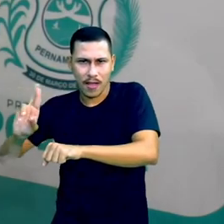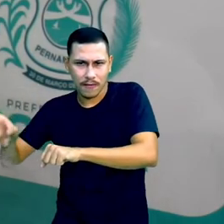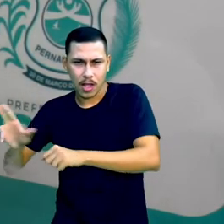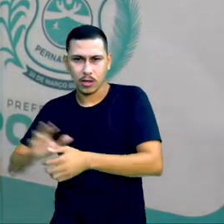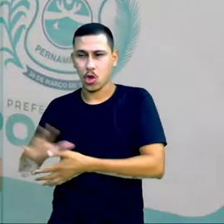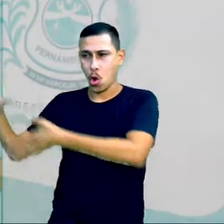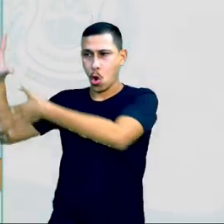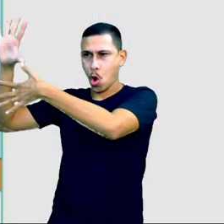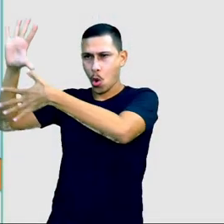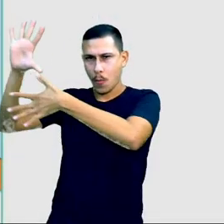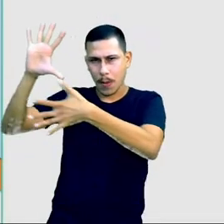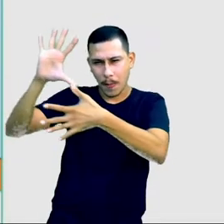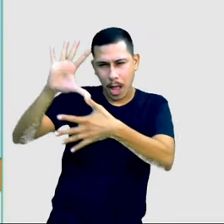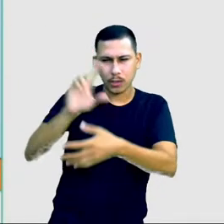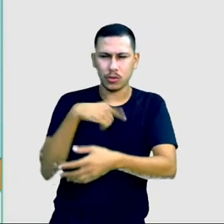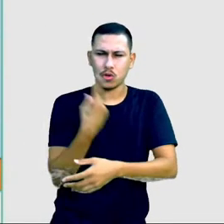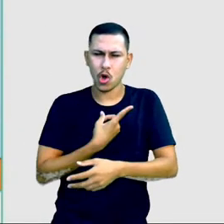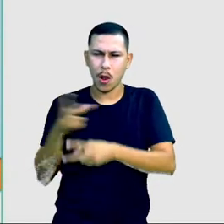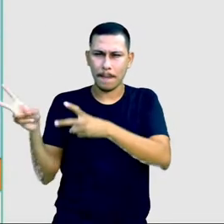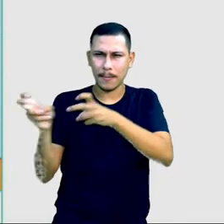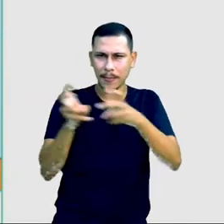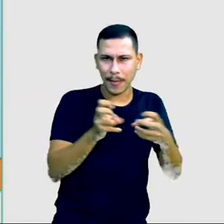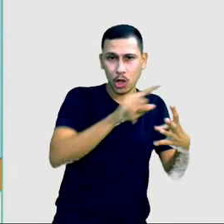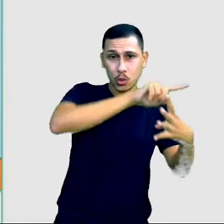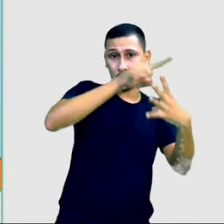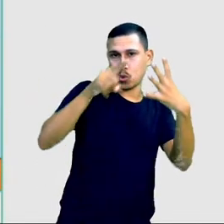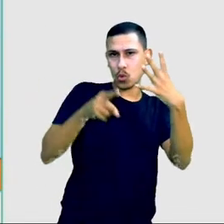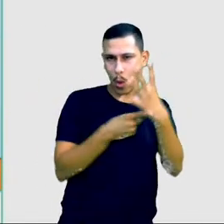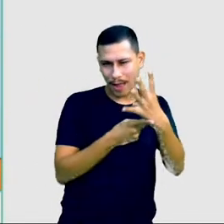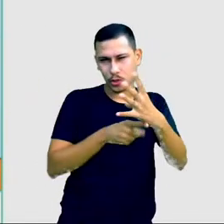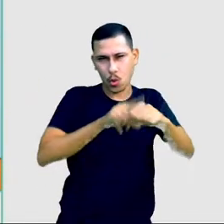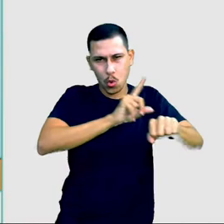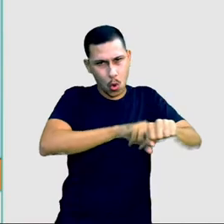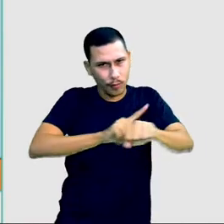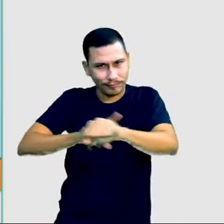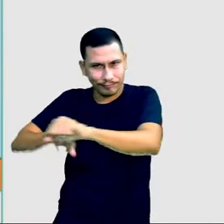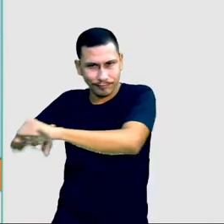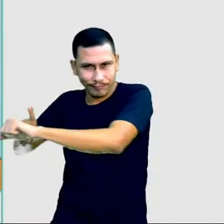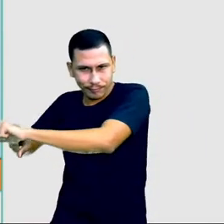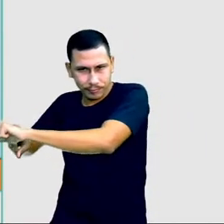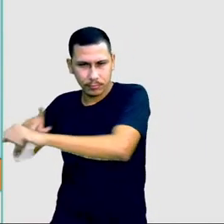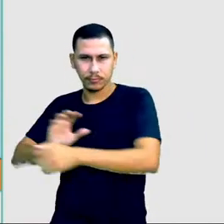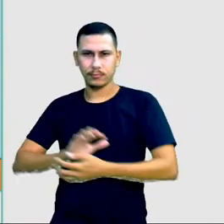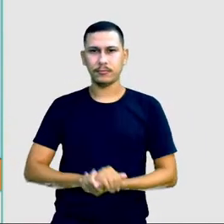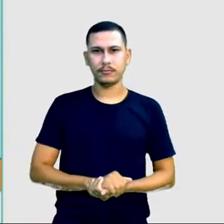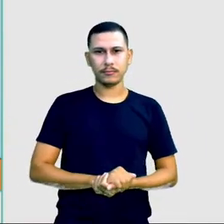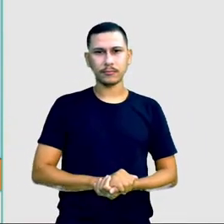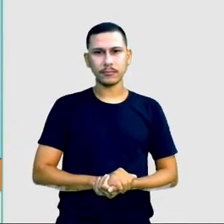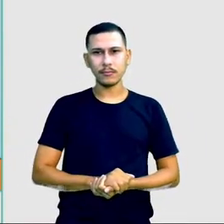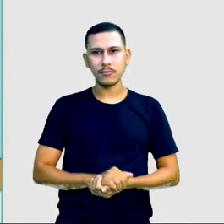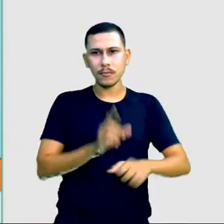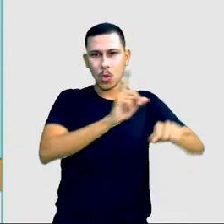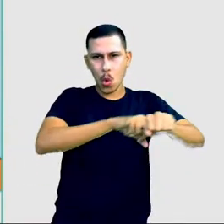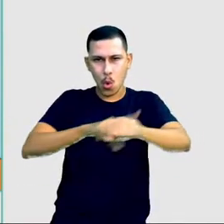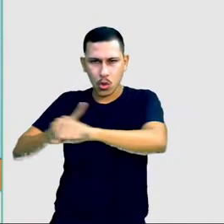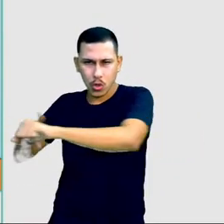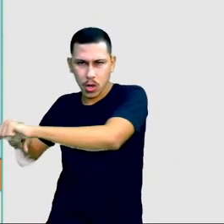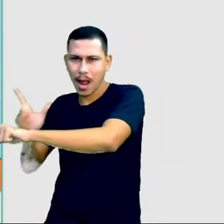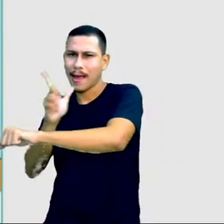nosso mapa aqui, nós temos quatro fusos horários. Certo? A gente tem o fusos horário das ilhas